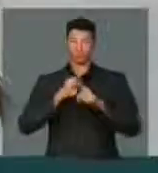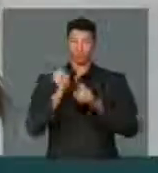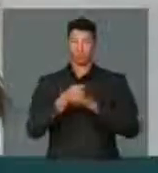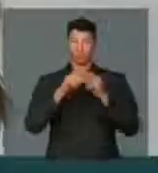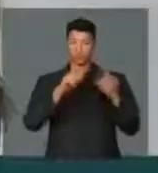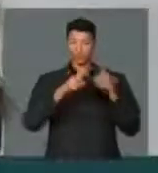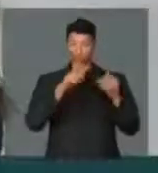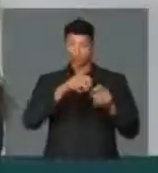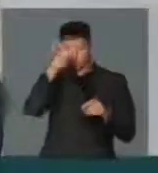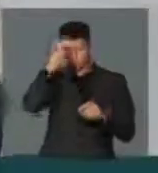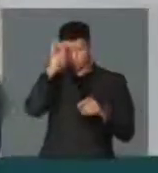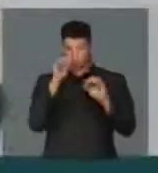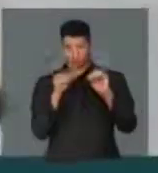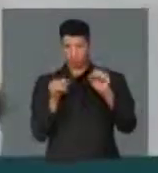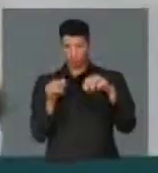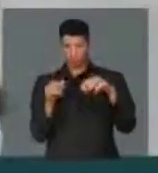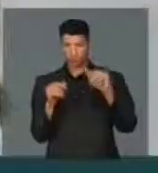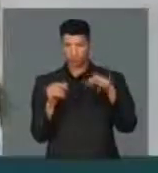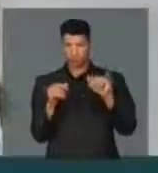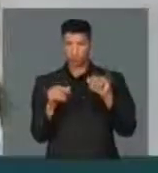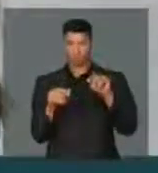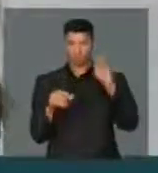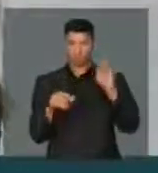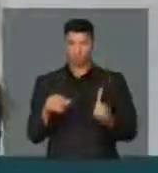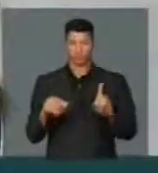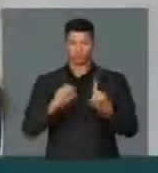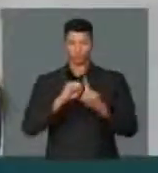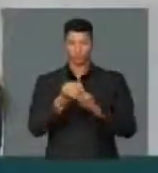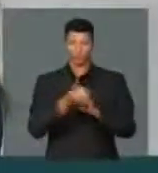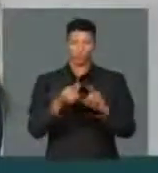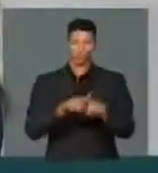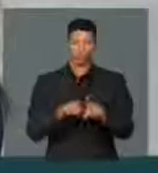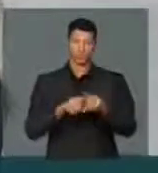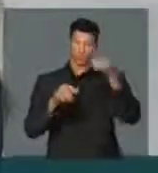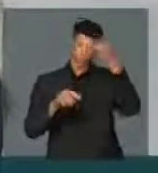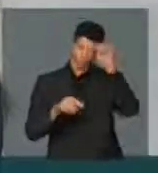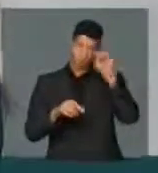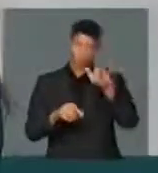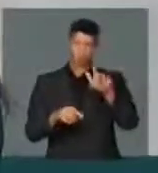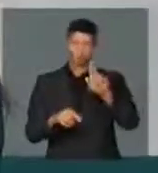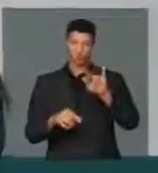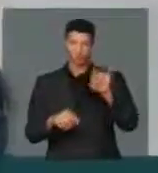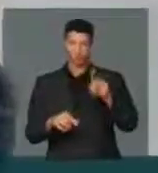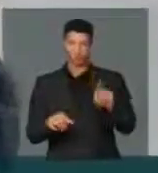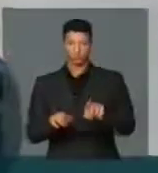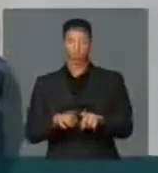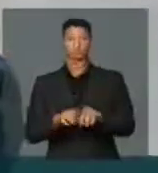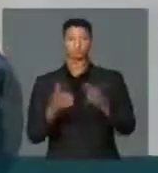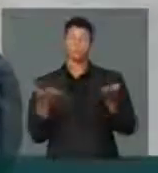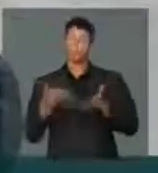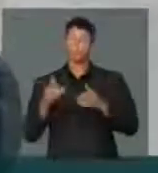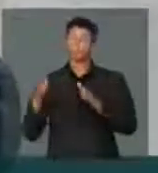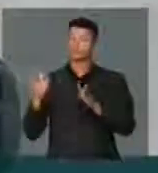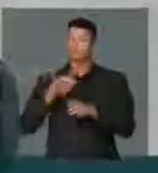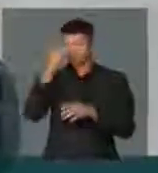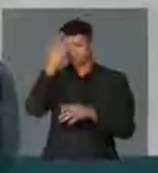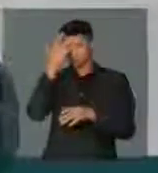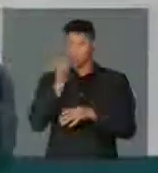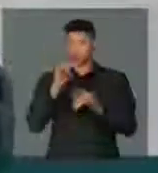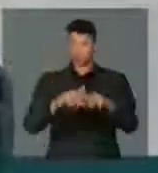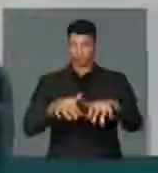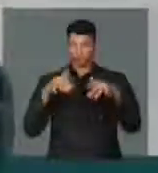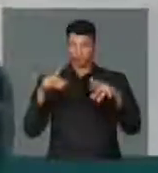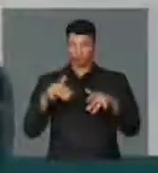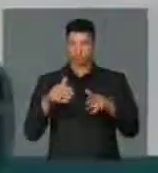Rural, Osmani Barbosa Neto, nosso diretor da Sociedade Rural, Luiz Guilherme Câmara, que estarão também aqui amanhã, neste